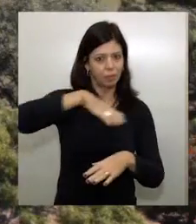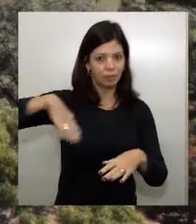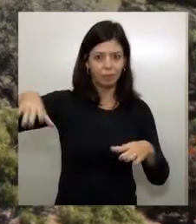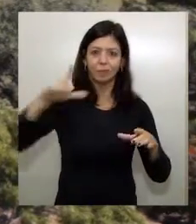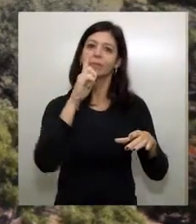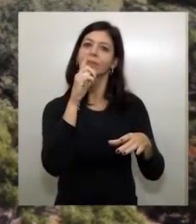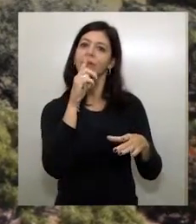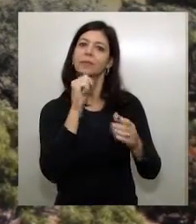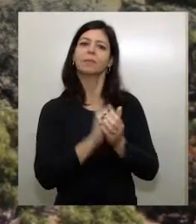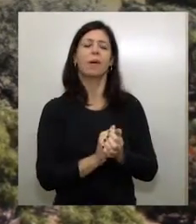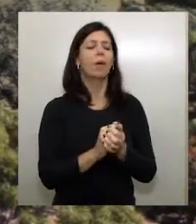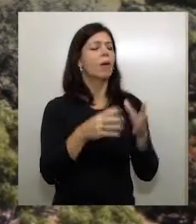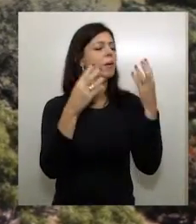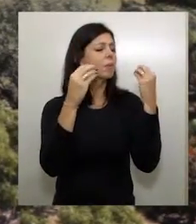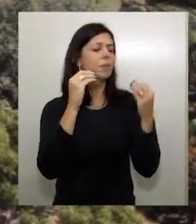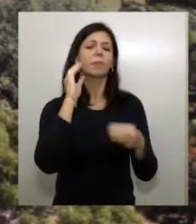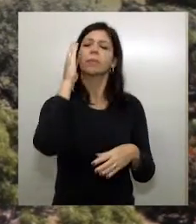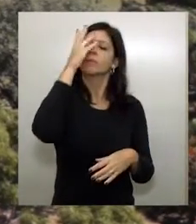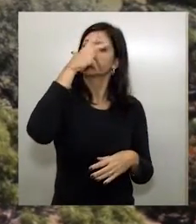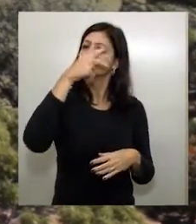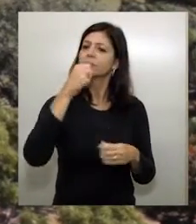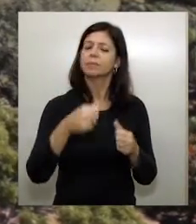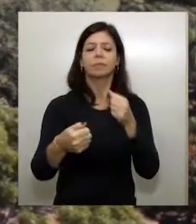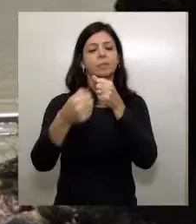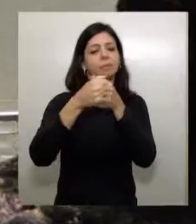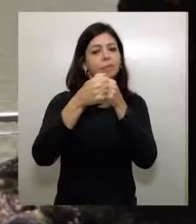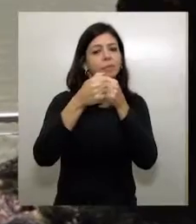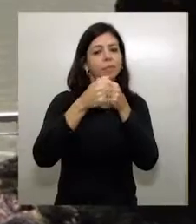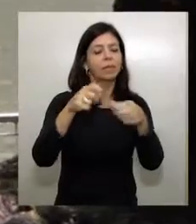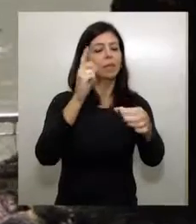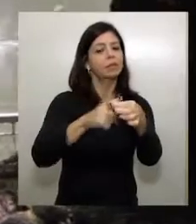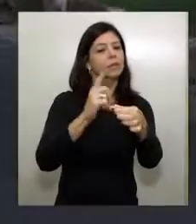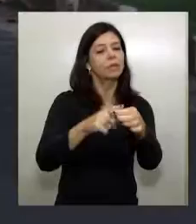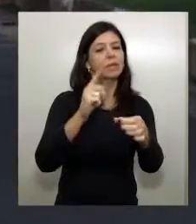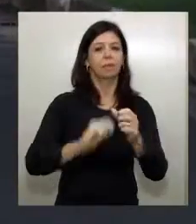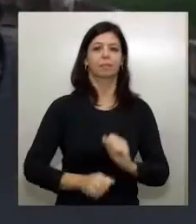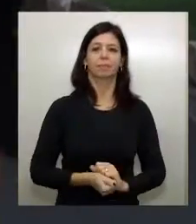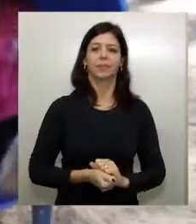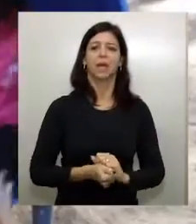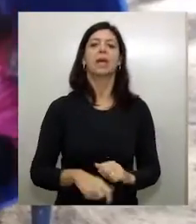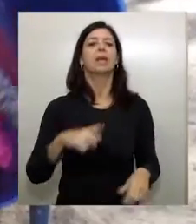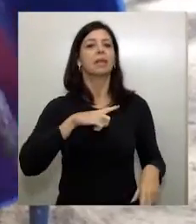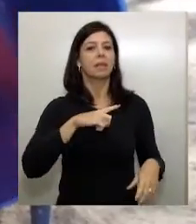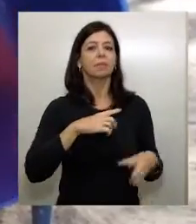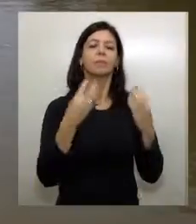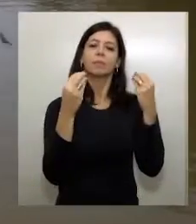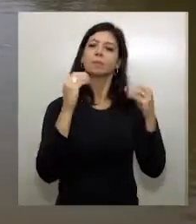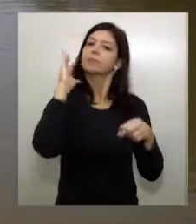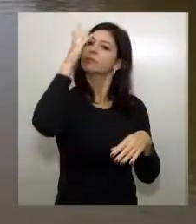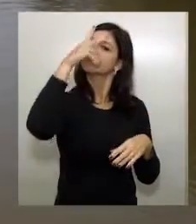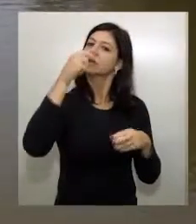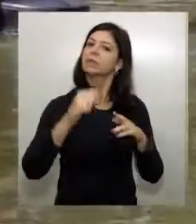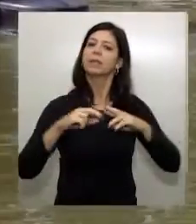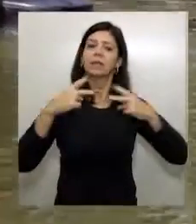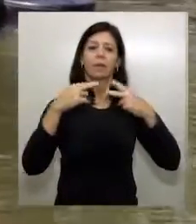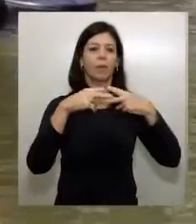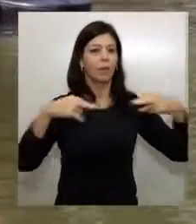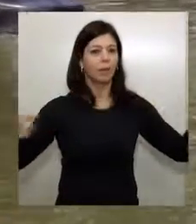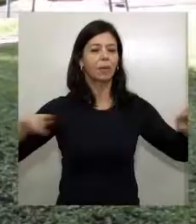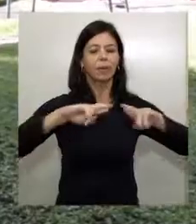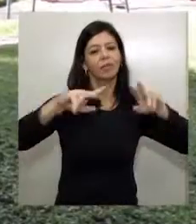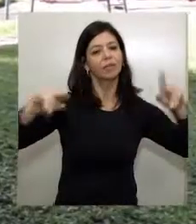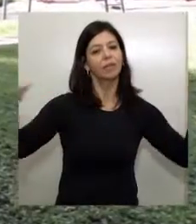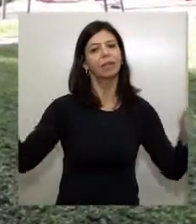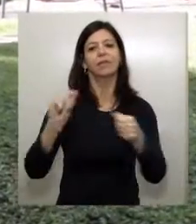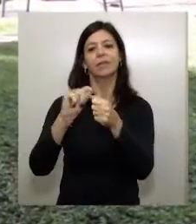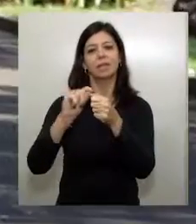Prado, o Lago. Um oásis próximo ao centro, com belezas e diversão variada. Nos clássicos pedalinhos,